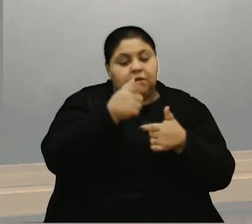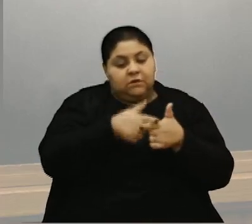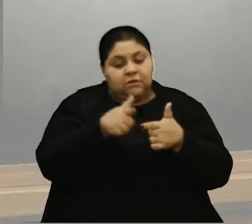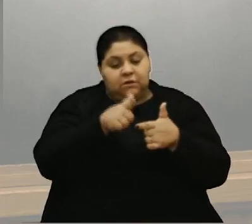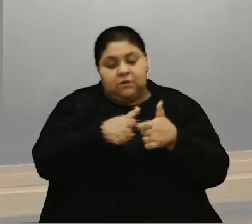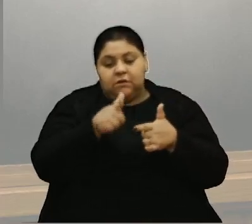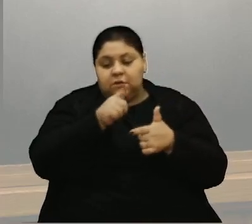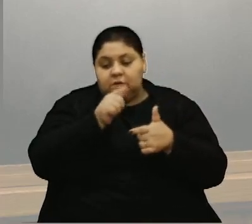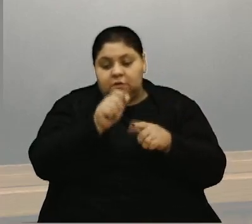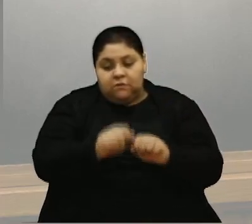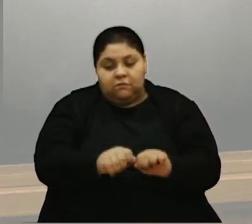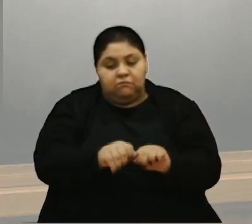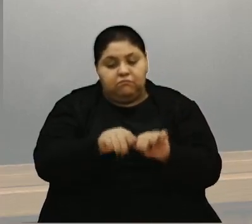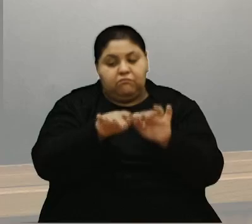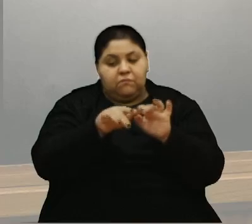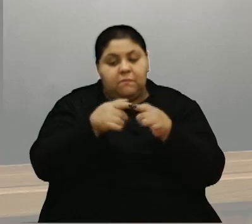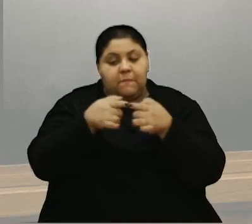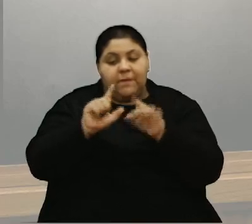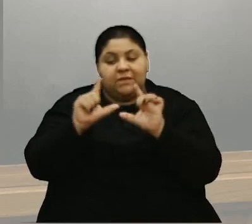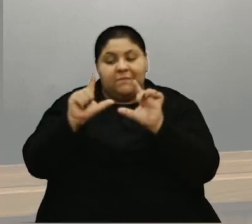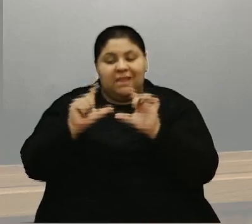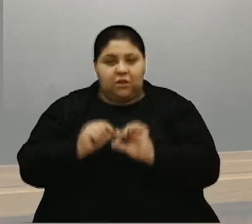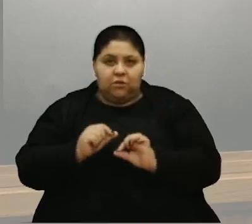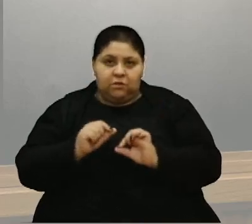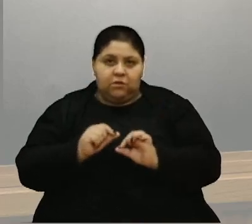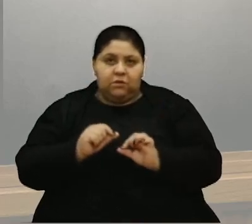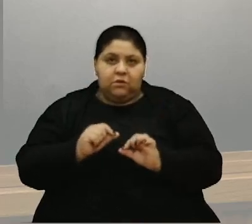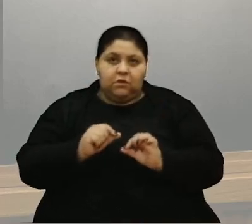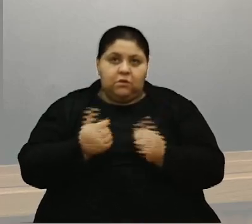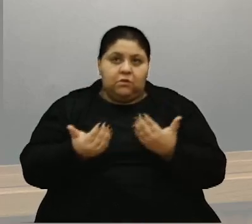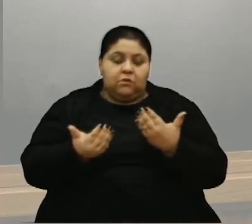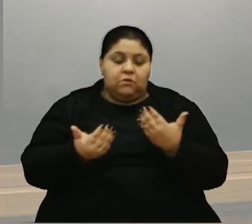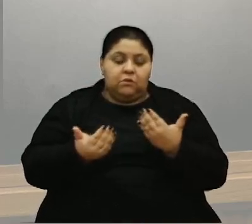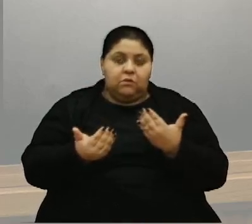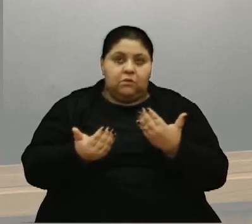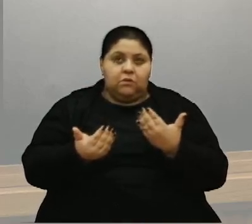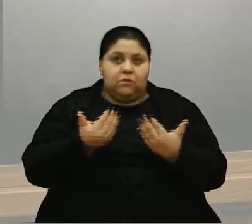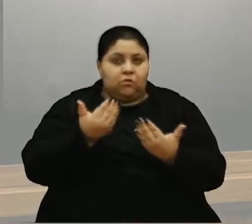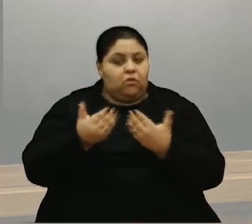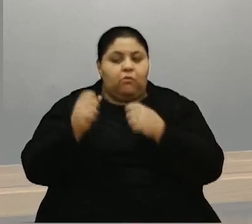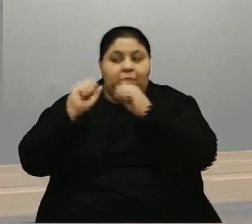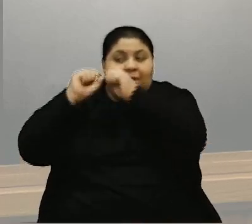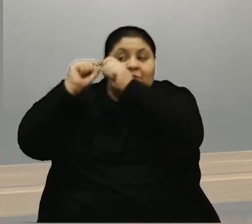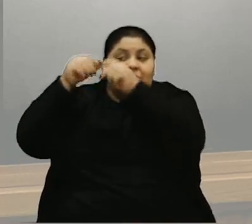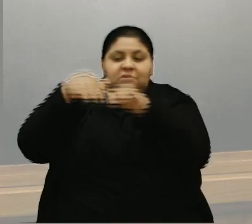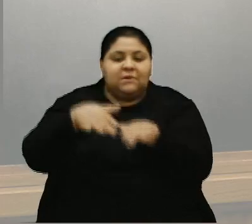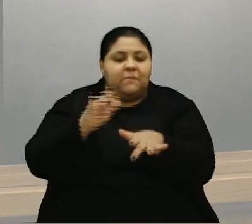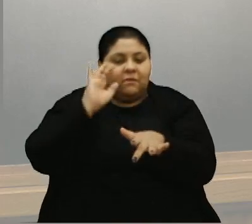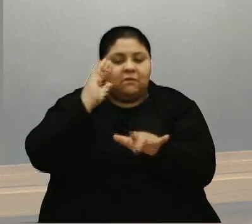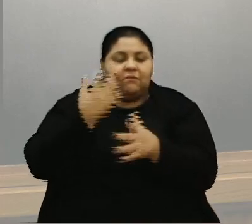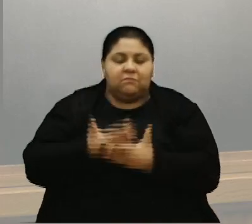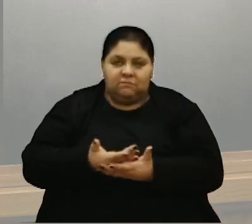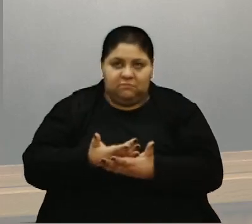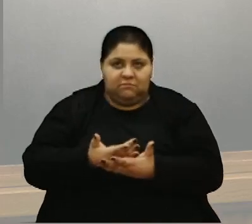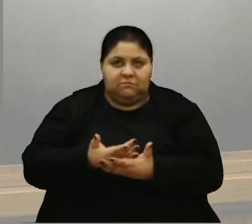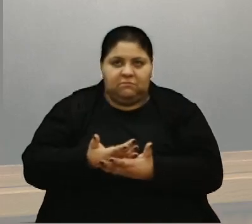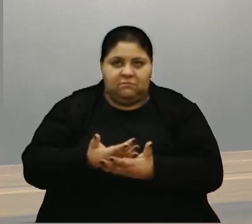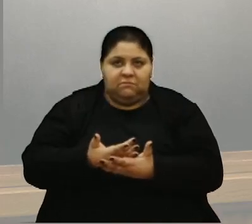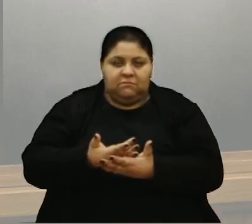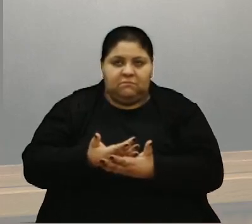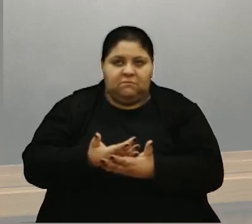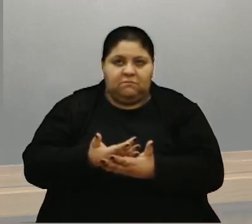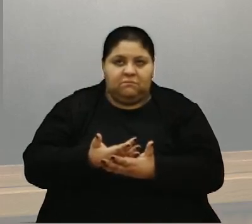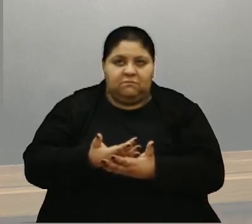alagamento, mas é bem menor perto dos deslizamentos que estão acontecendo. Especialmente ali em